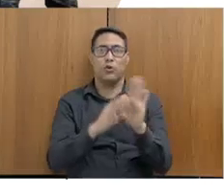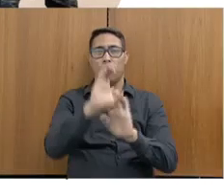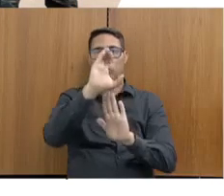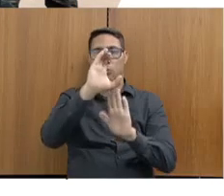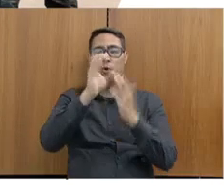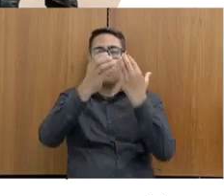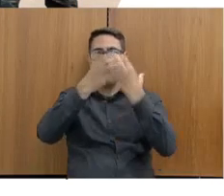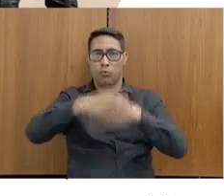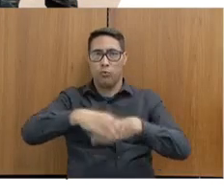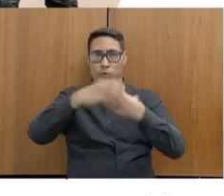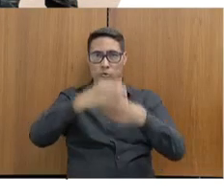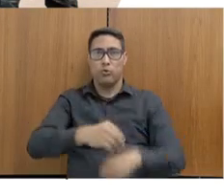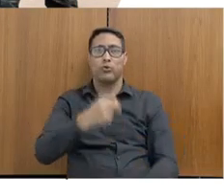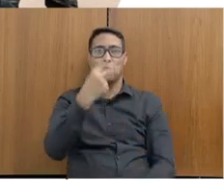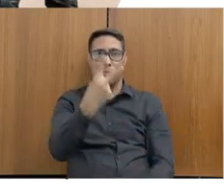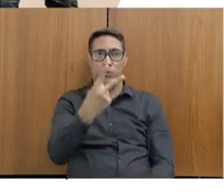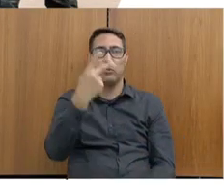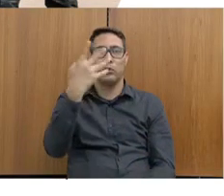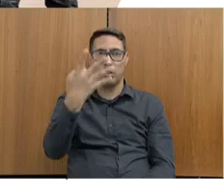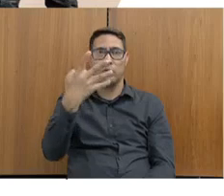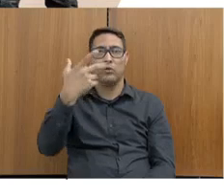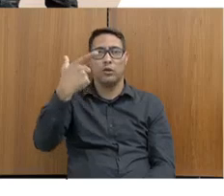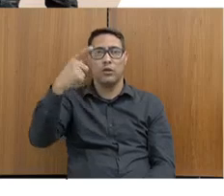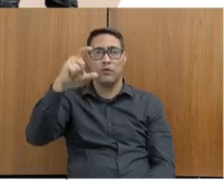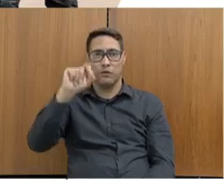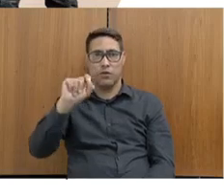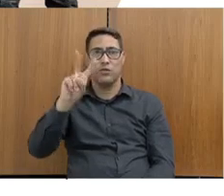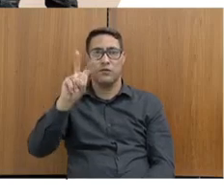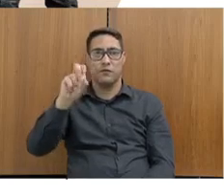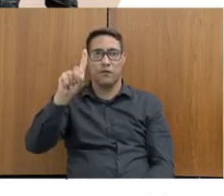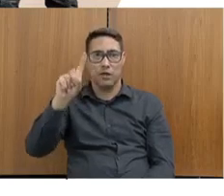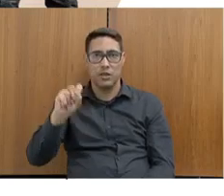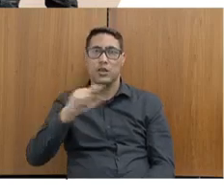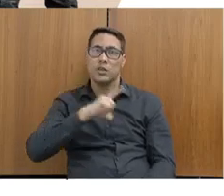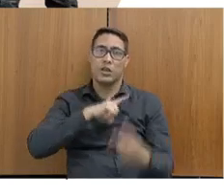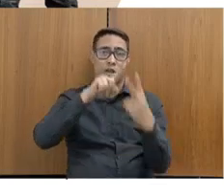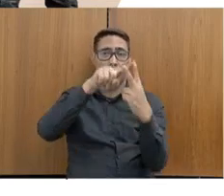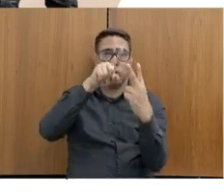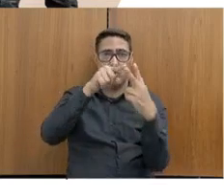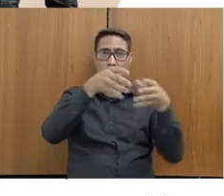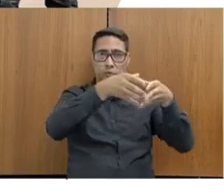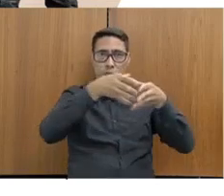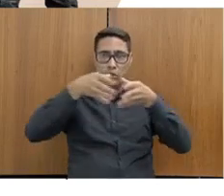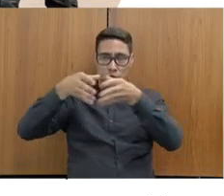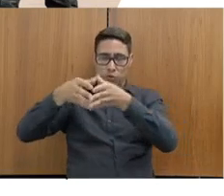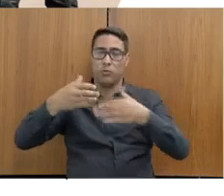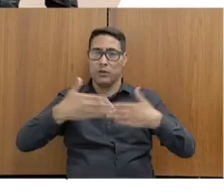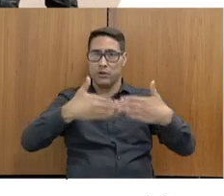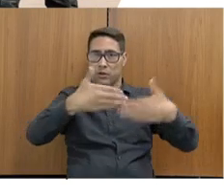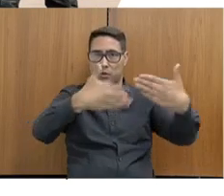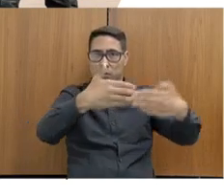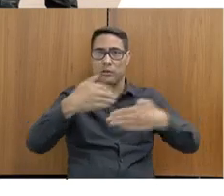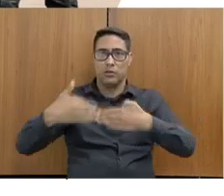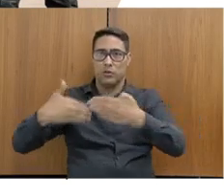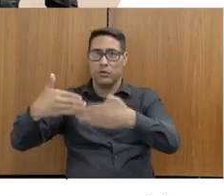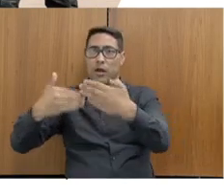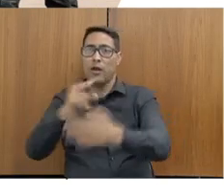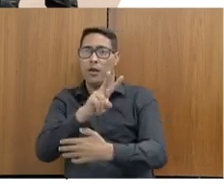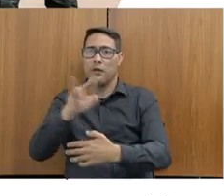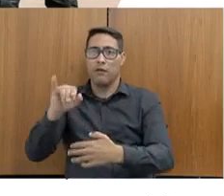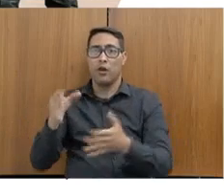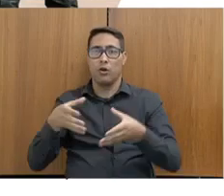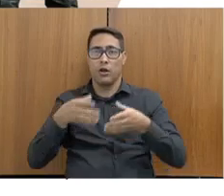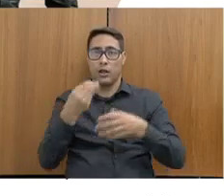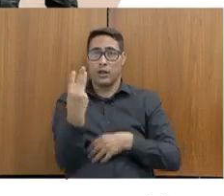.420 vagas, e nós já temos aí duas turmas em andamento, e já vamos ter também a terceira turma